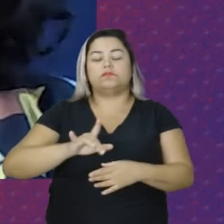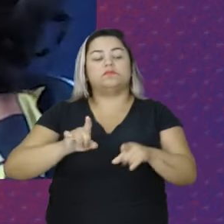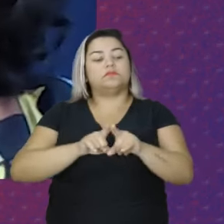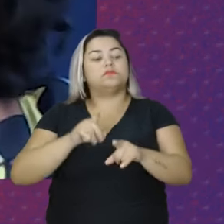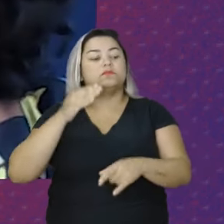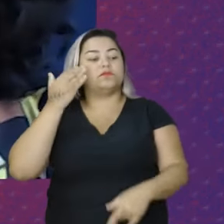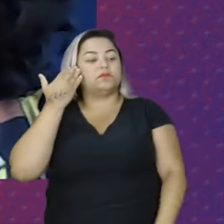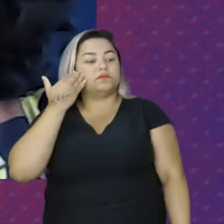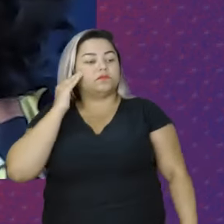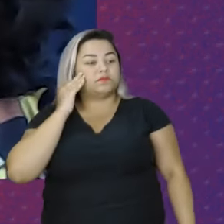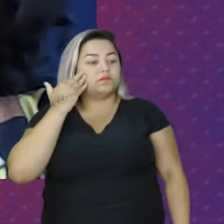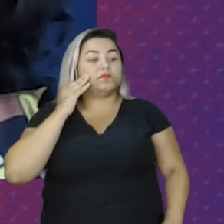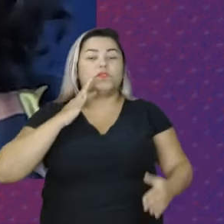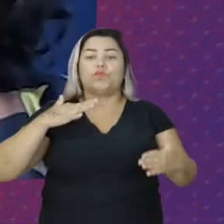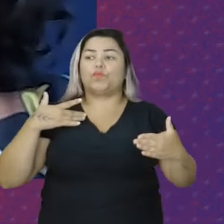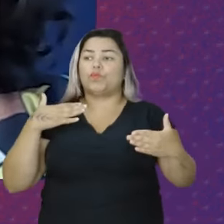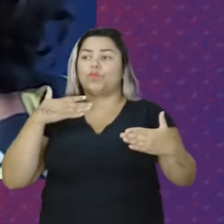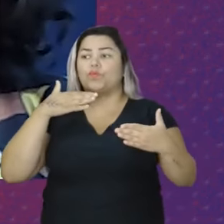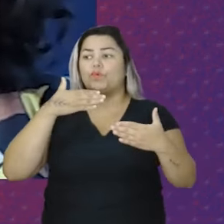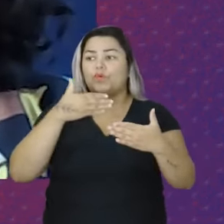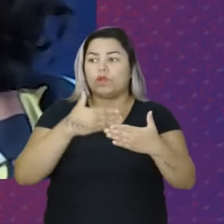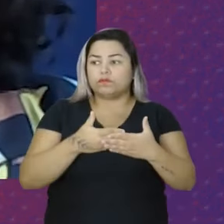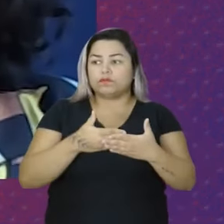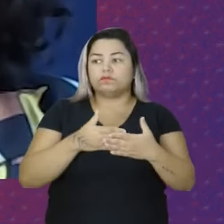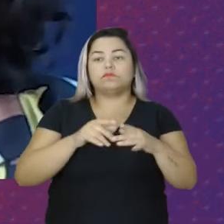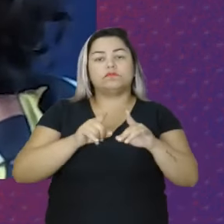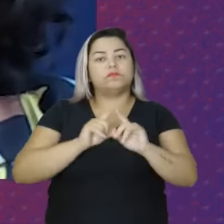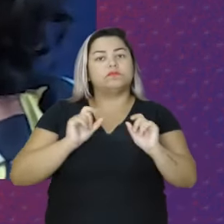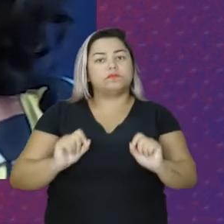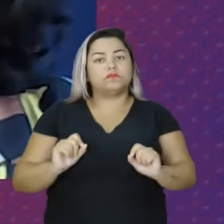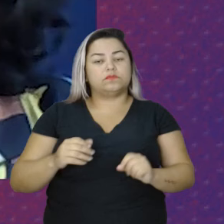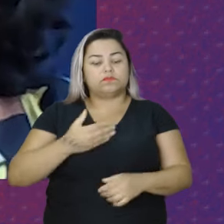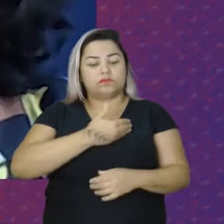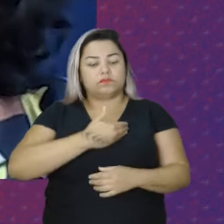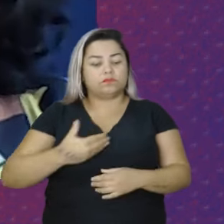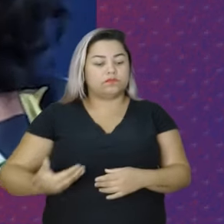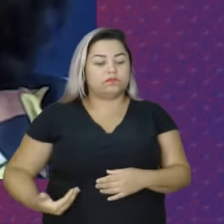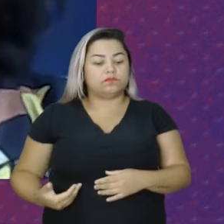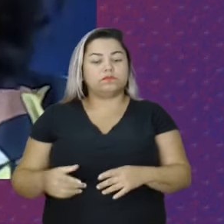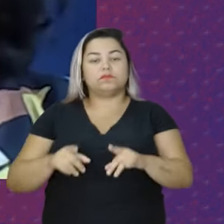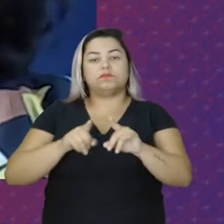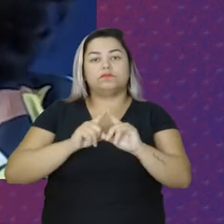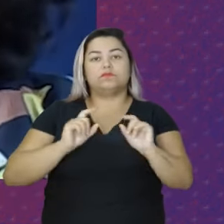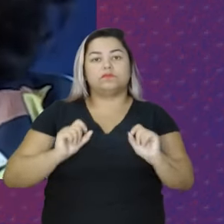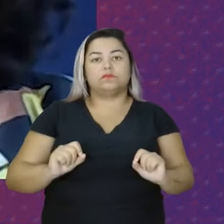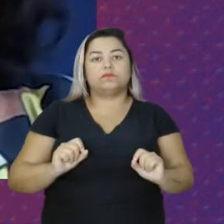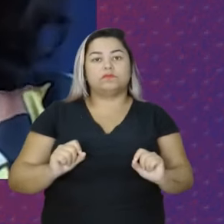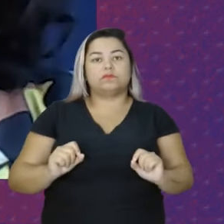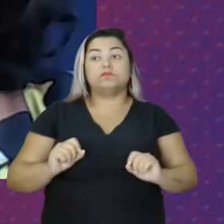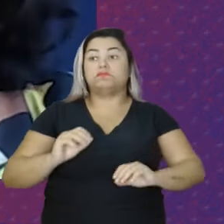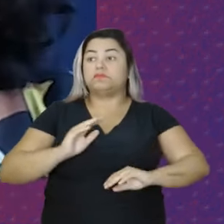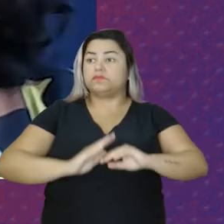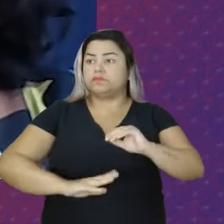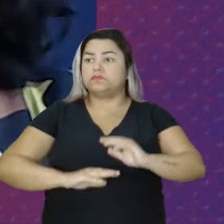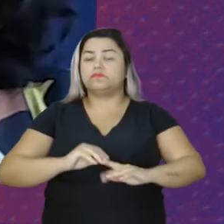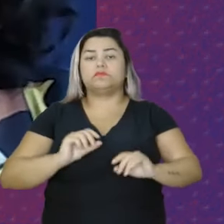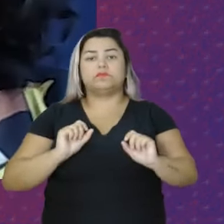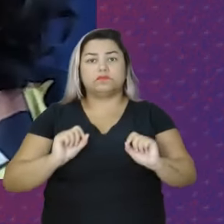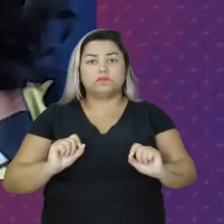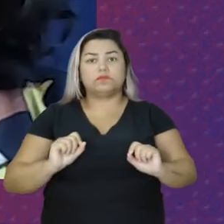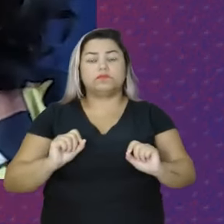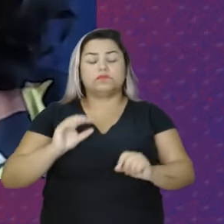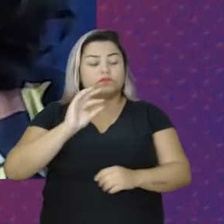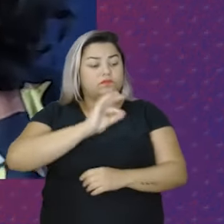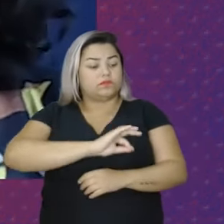entendemos Que é um grande avanço No setor público As carreiras São idênticas Os